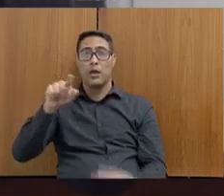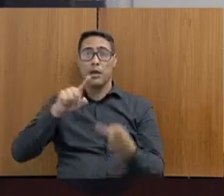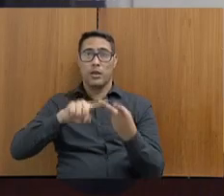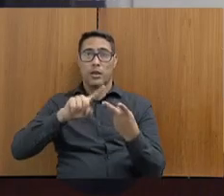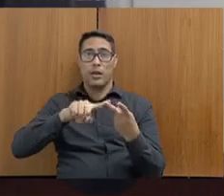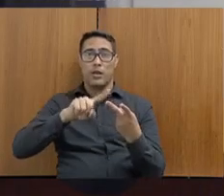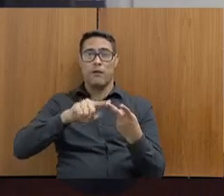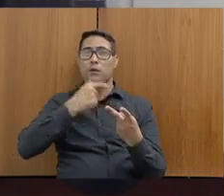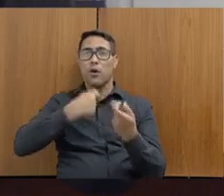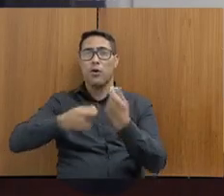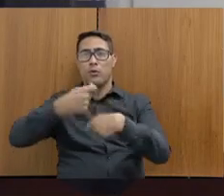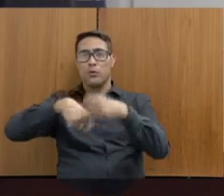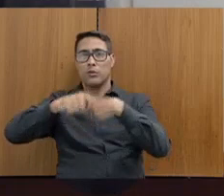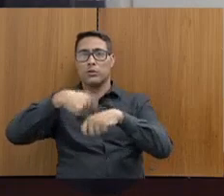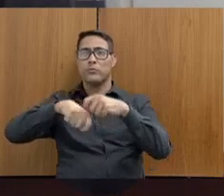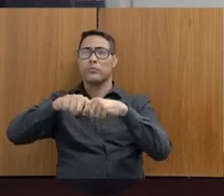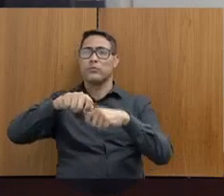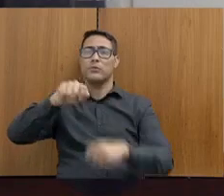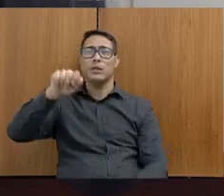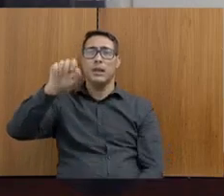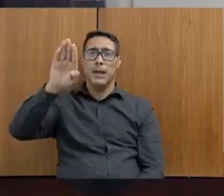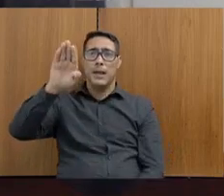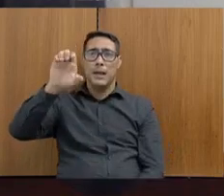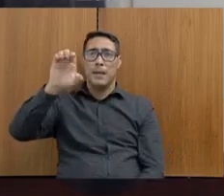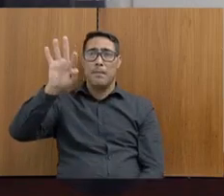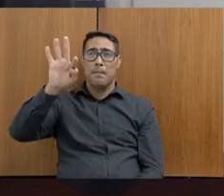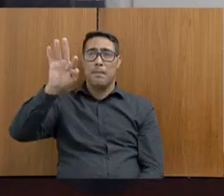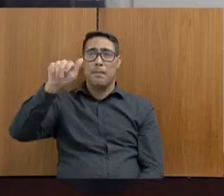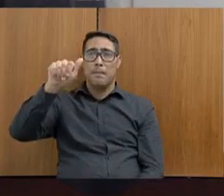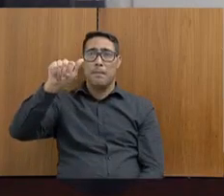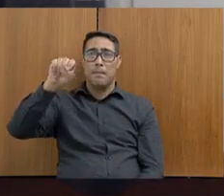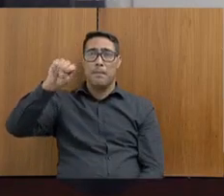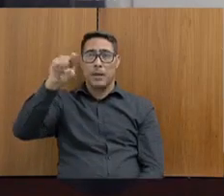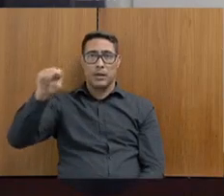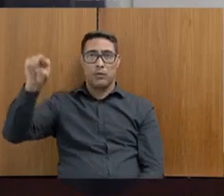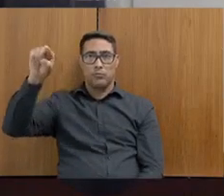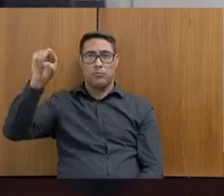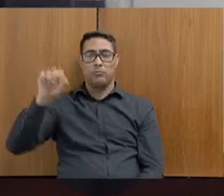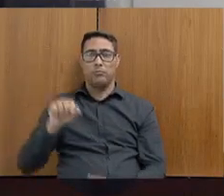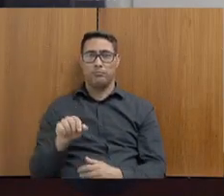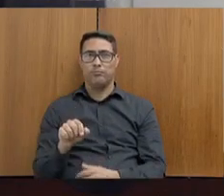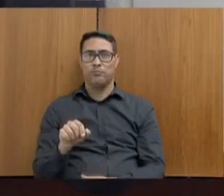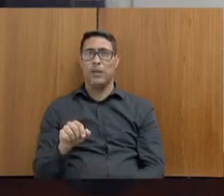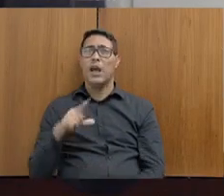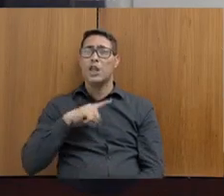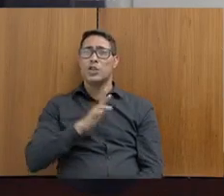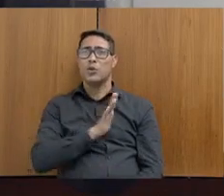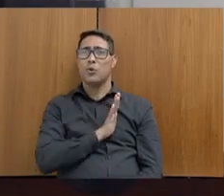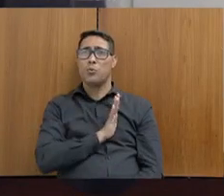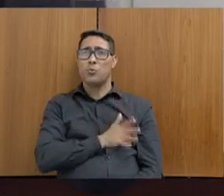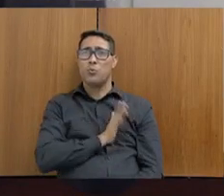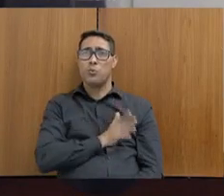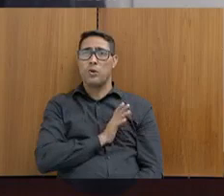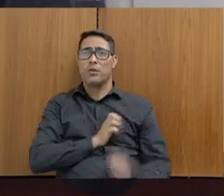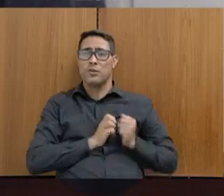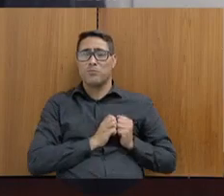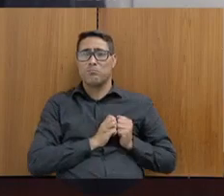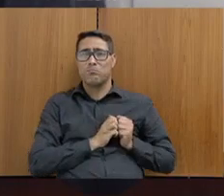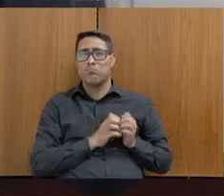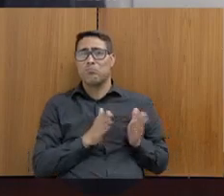o tal do Betão de Guaxupé, uma pessoa, um empresário muito forte, e que tem um coração do tamanho da empresa dele.